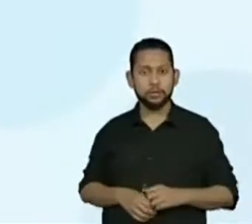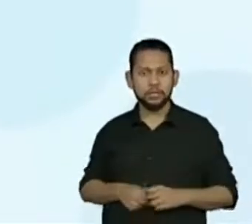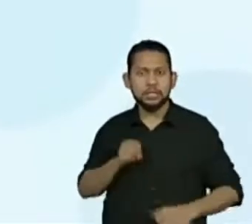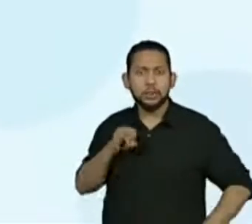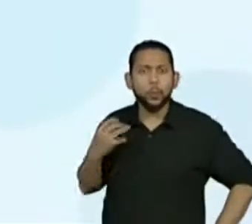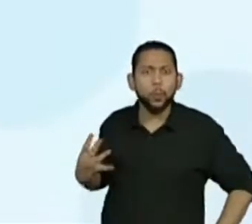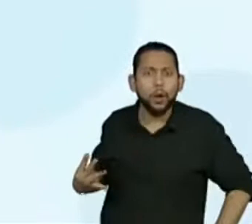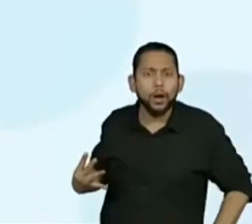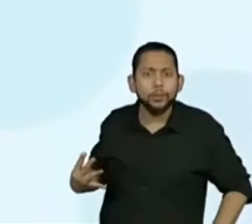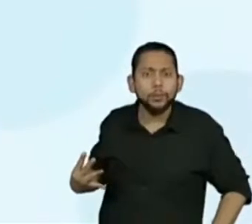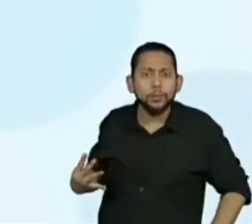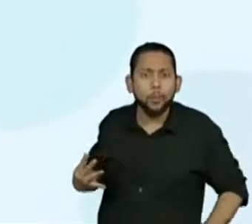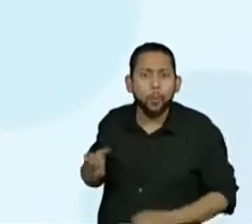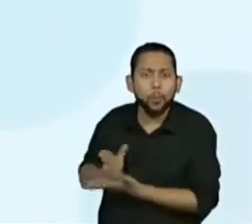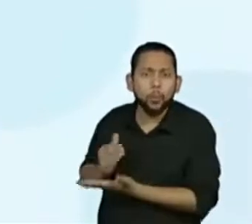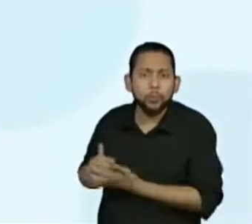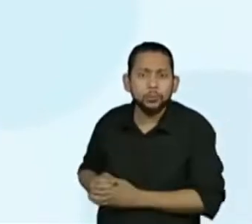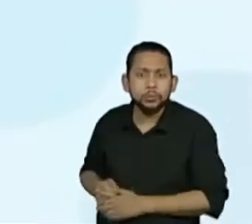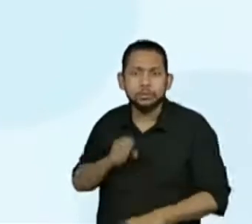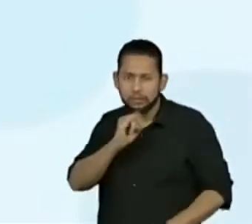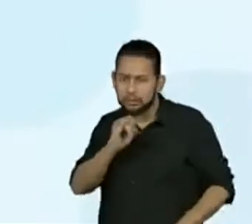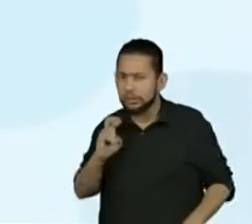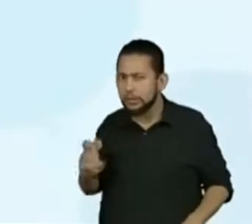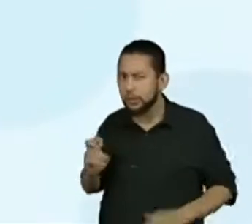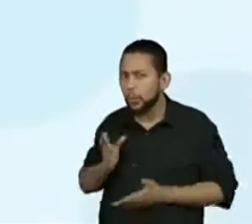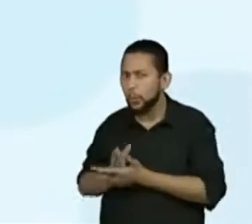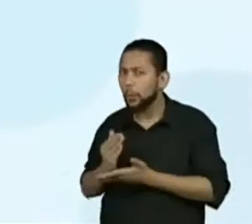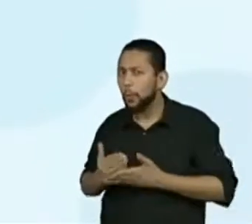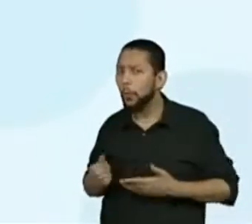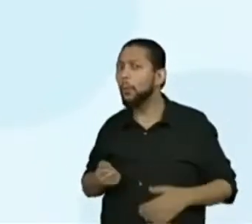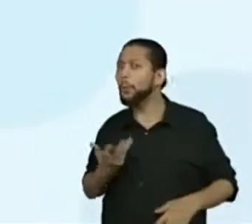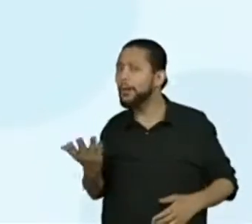Tá bom? Muito bem, oráculo. Pode seguir.